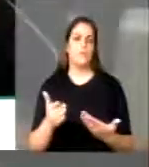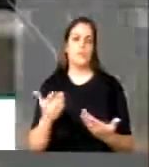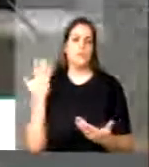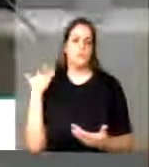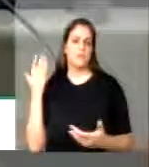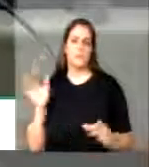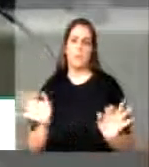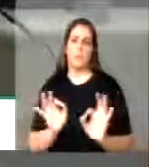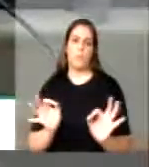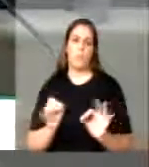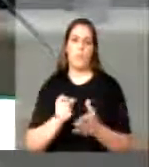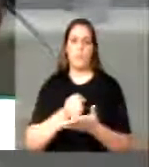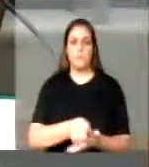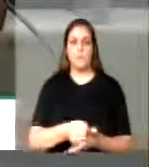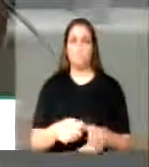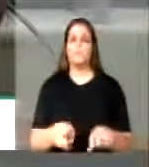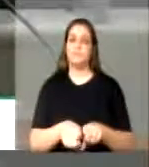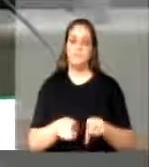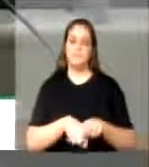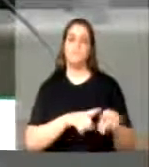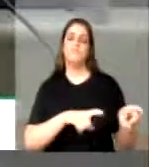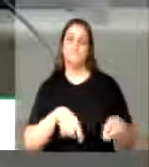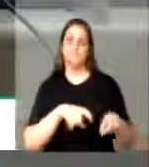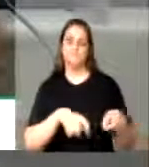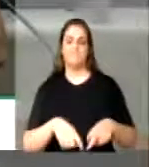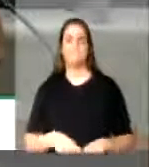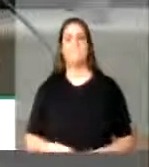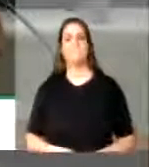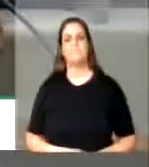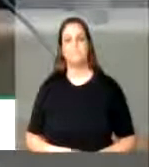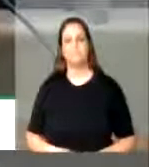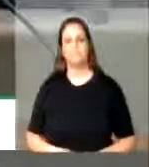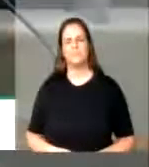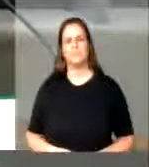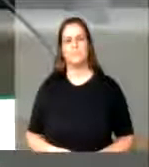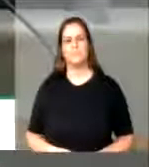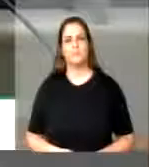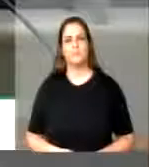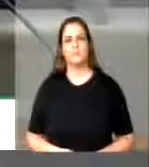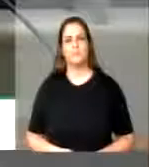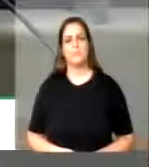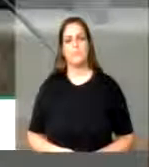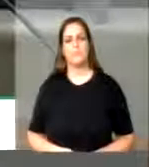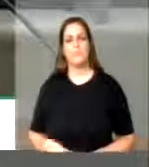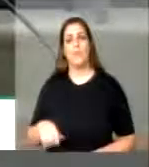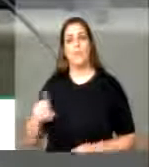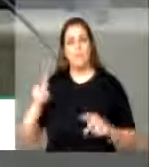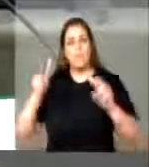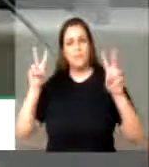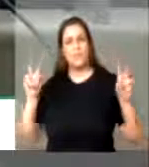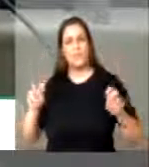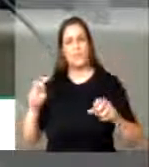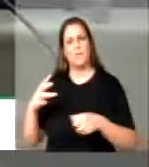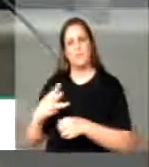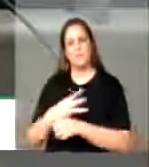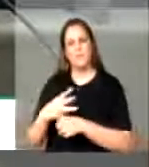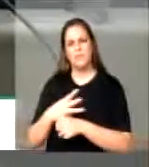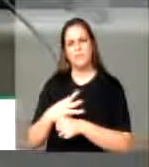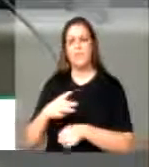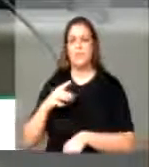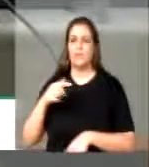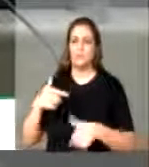A segunda matéria é sobre a terceirização e o trabalho temporário,